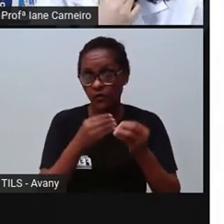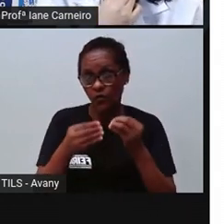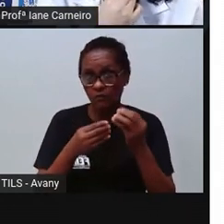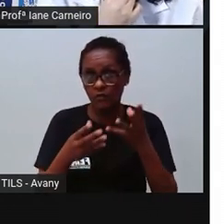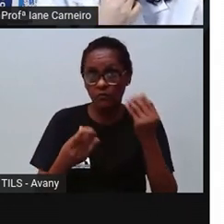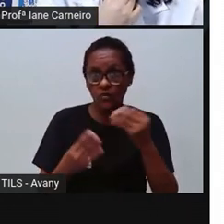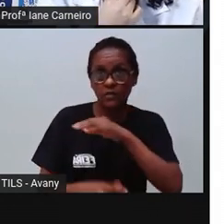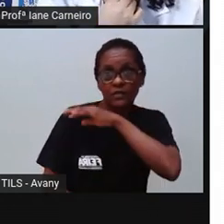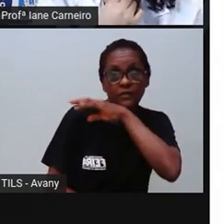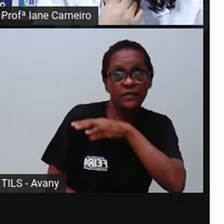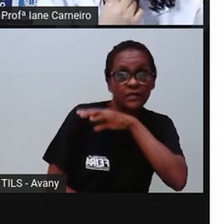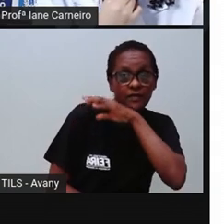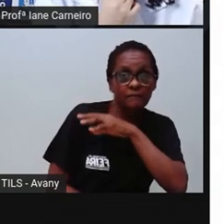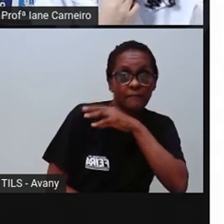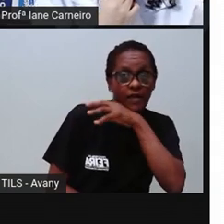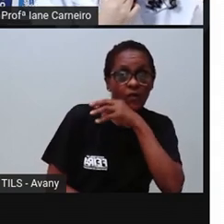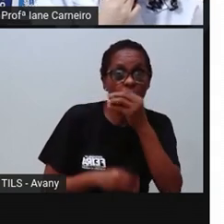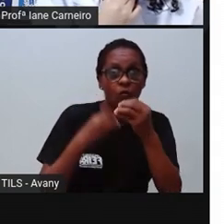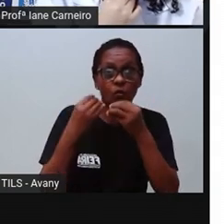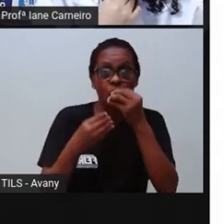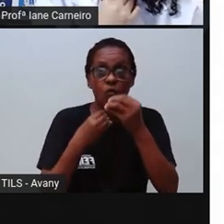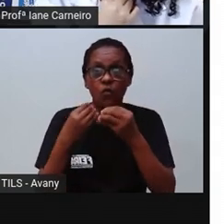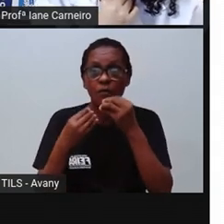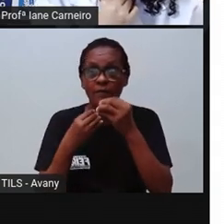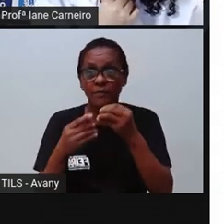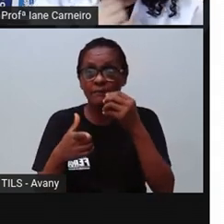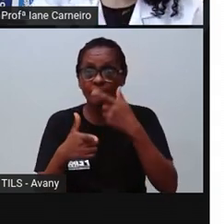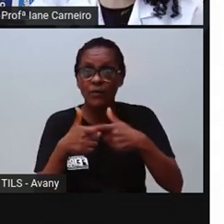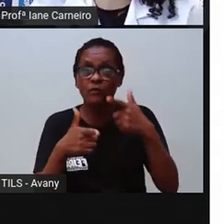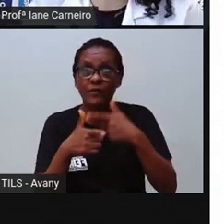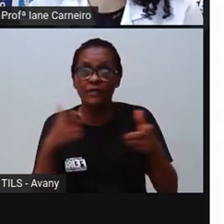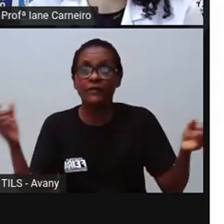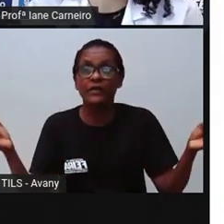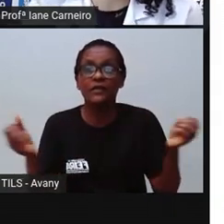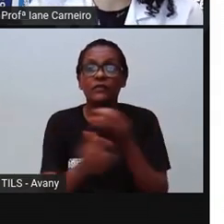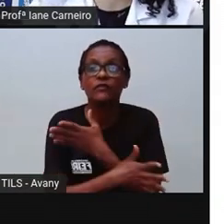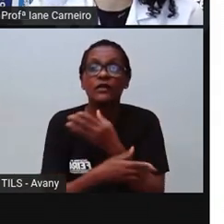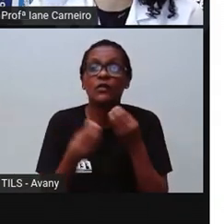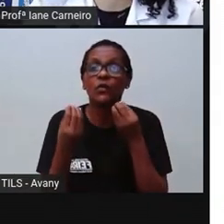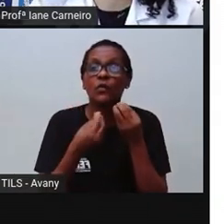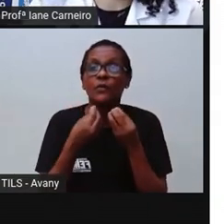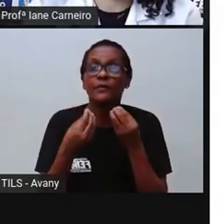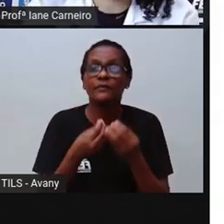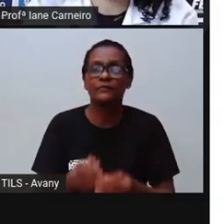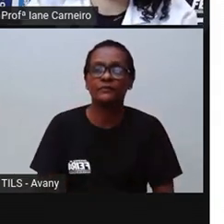animais resolveram um problema, tá certo? Então, vamos lá, ó.